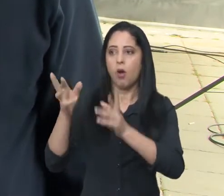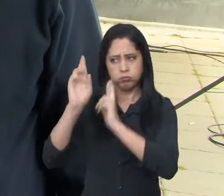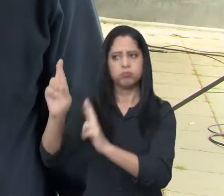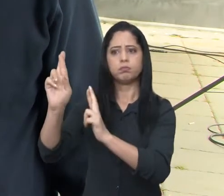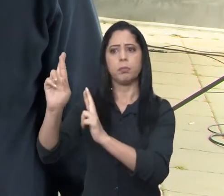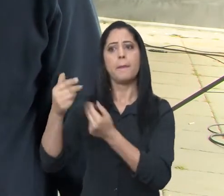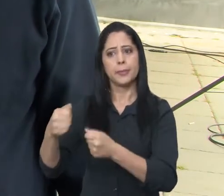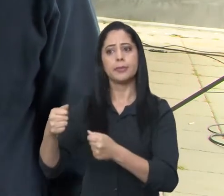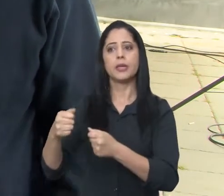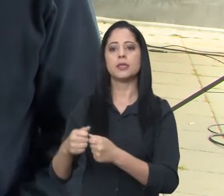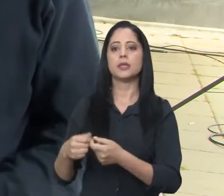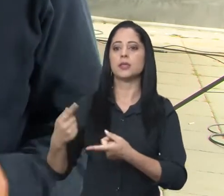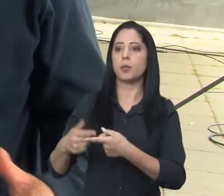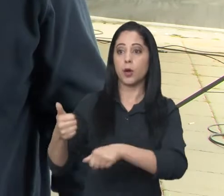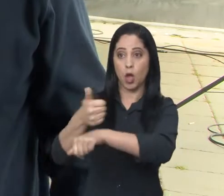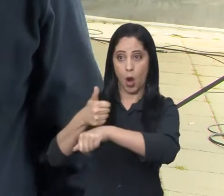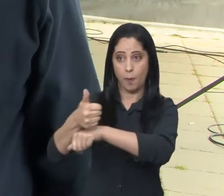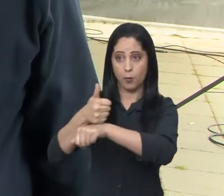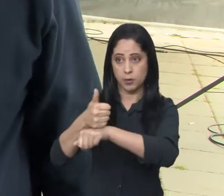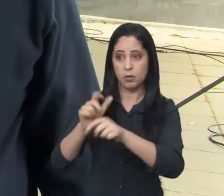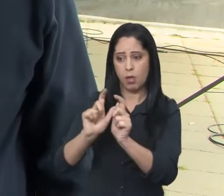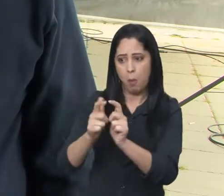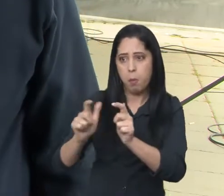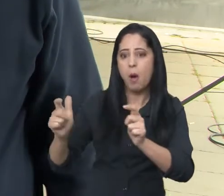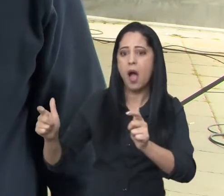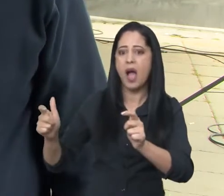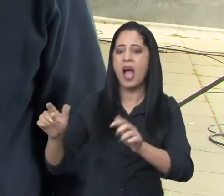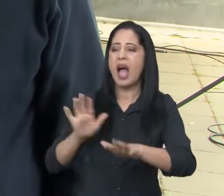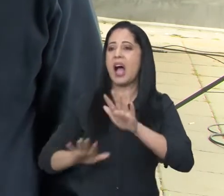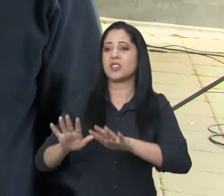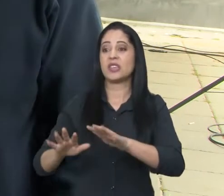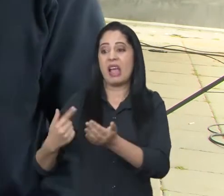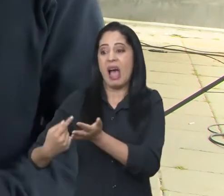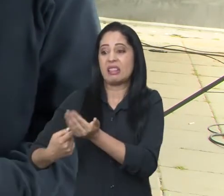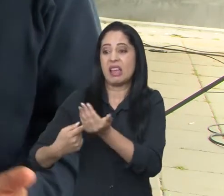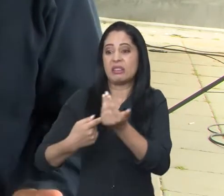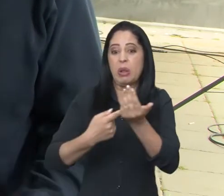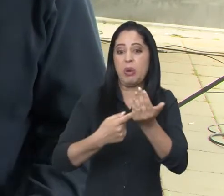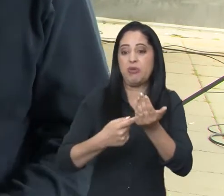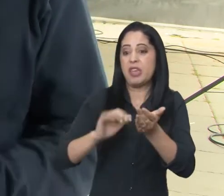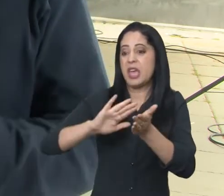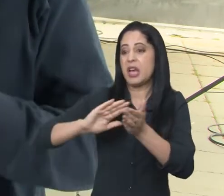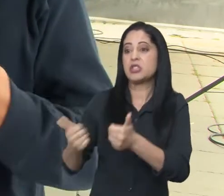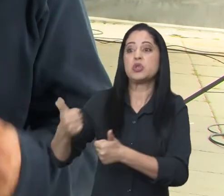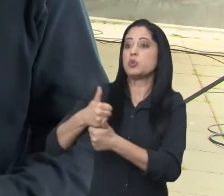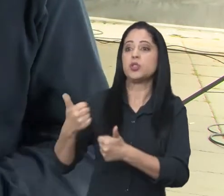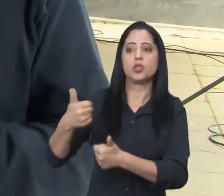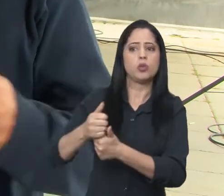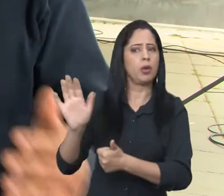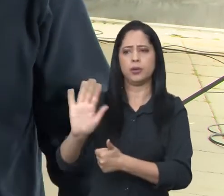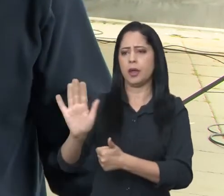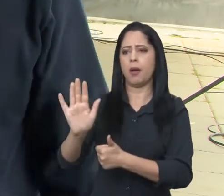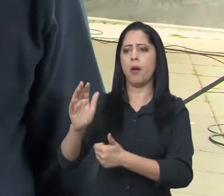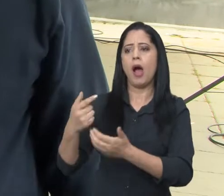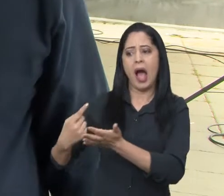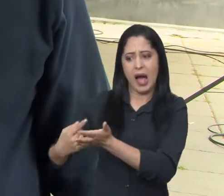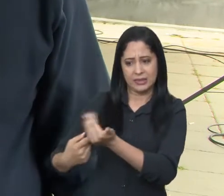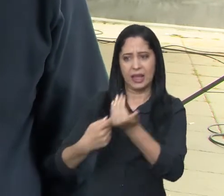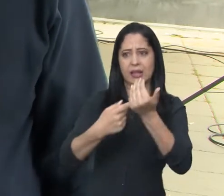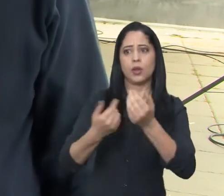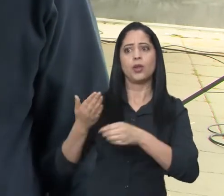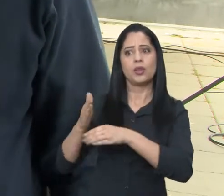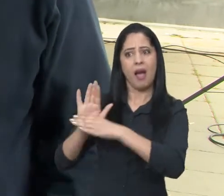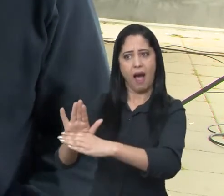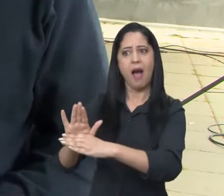mercado hoje é muito mais dinâmico, diria até que o número de profissões aumentou, né? Muita gente fala, ah, mas a tecnologia tirou, mas não, a tecnologia na verdade aumentou o número de